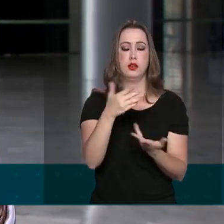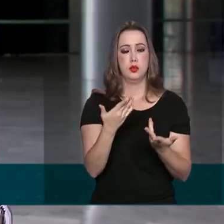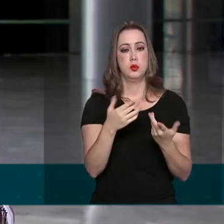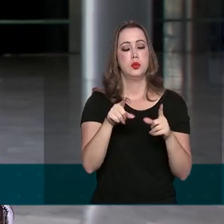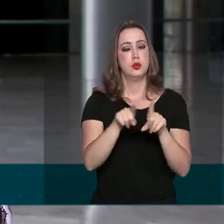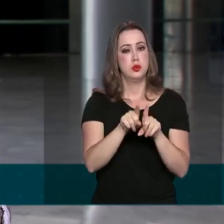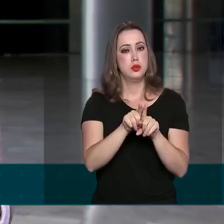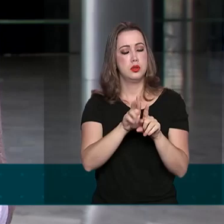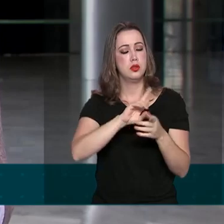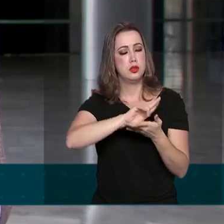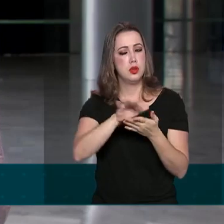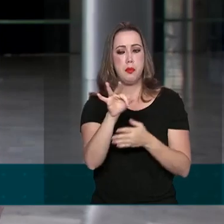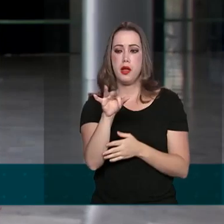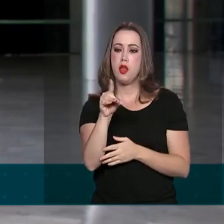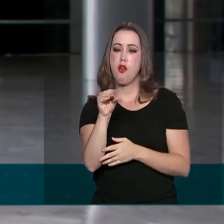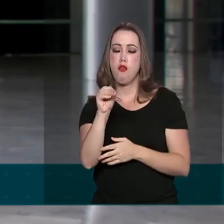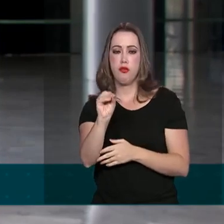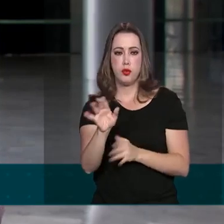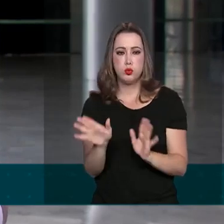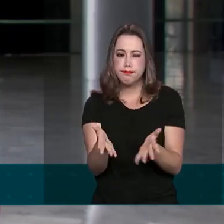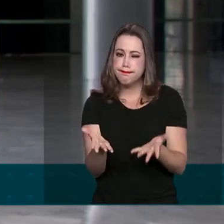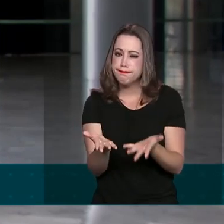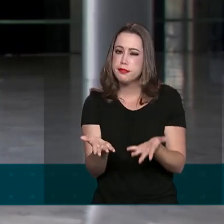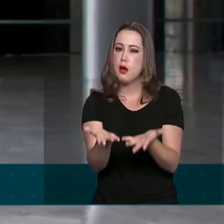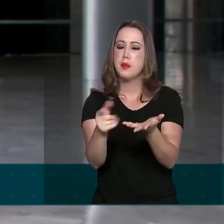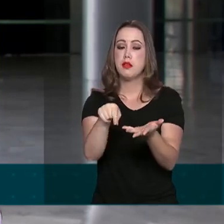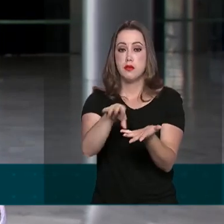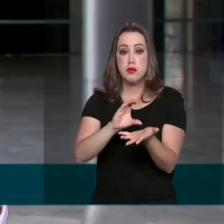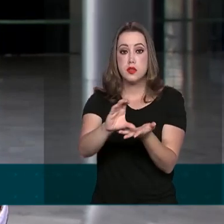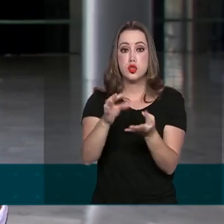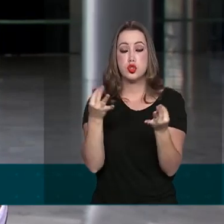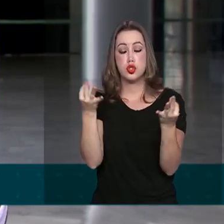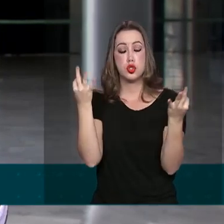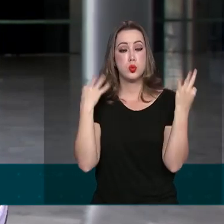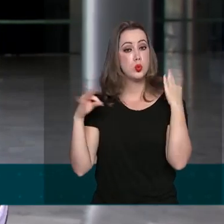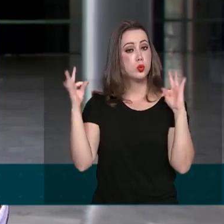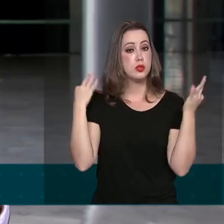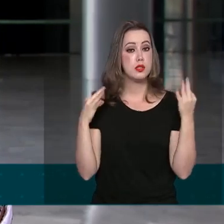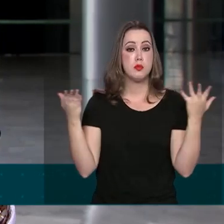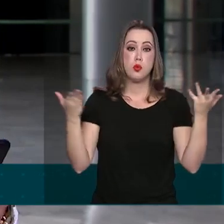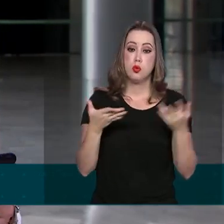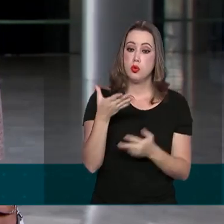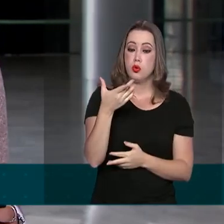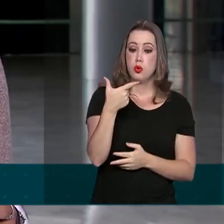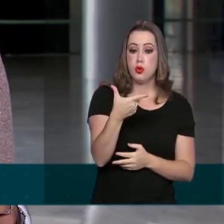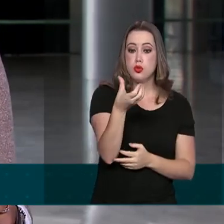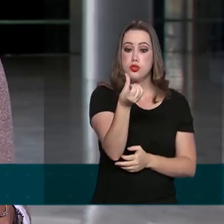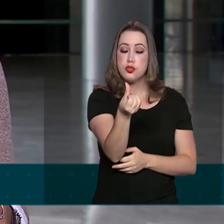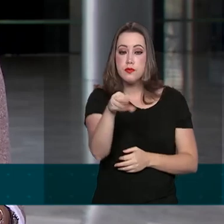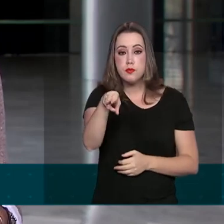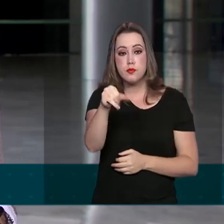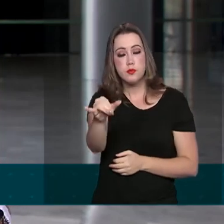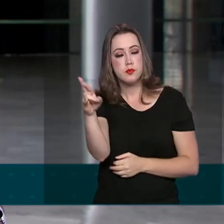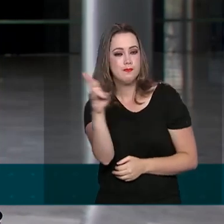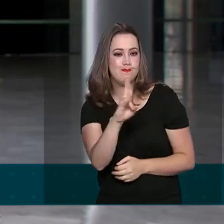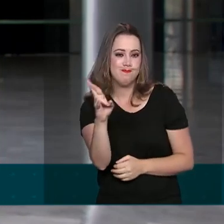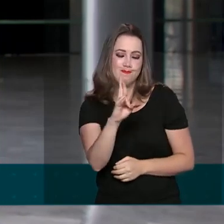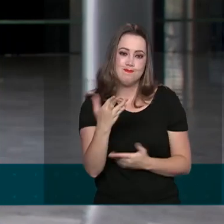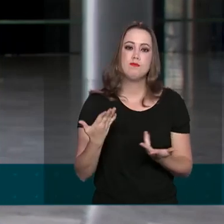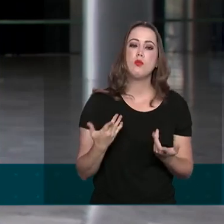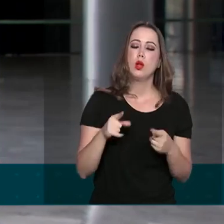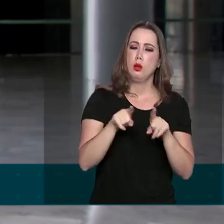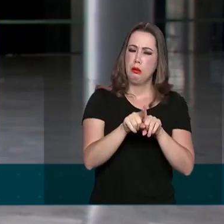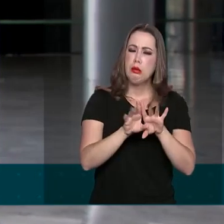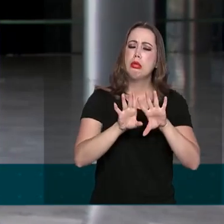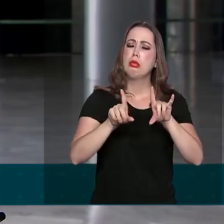de Aviação Civil para promover o turismo. Esse fundo conta hoje, Roberto, com R$ 26 bilhões. A Embratu